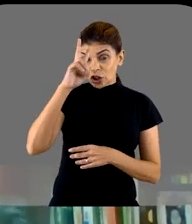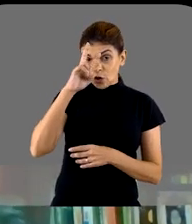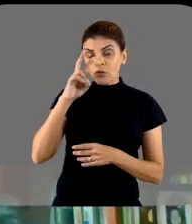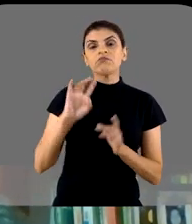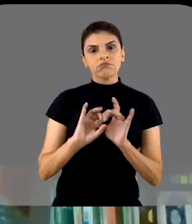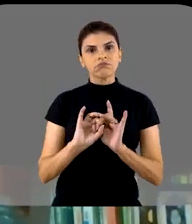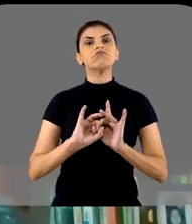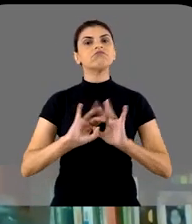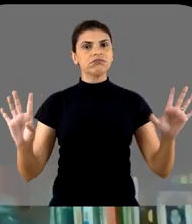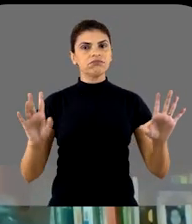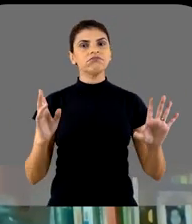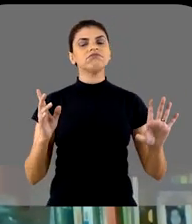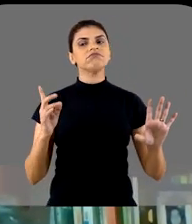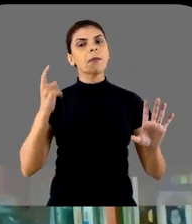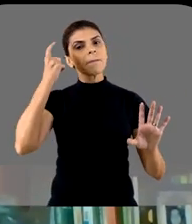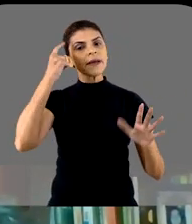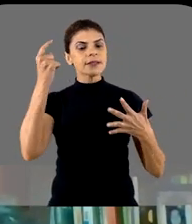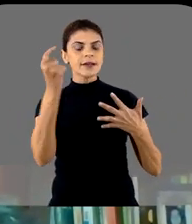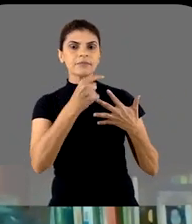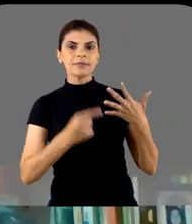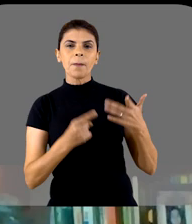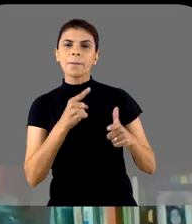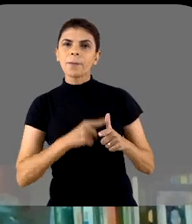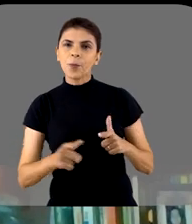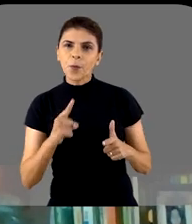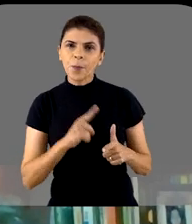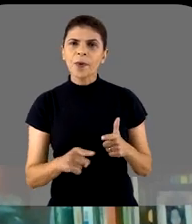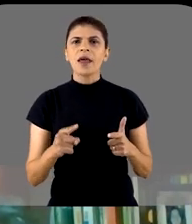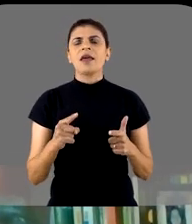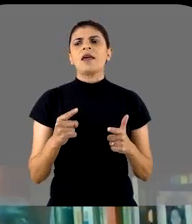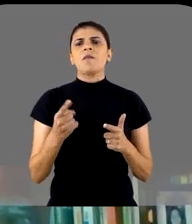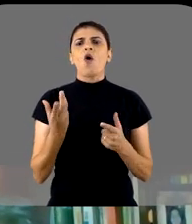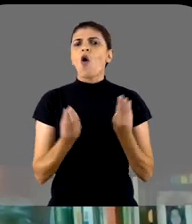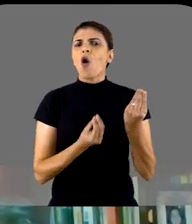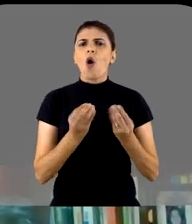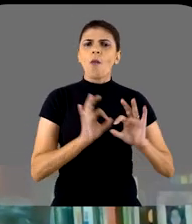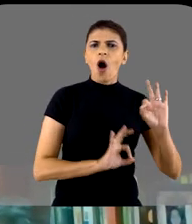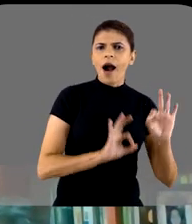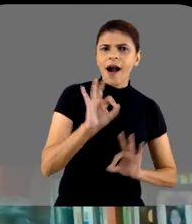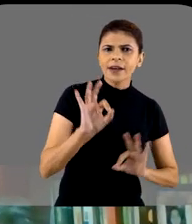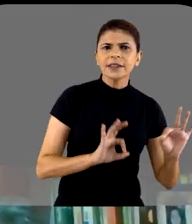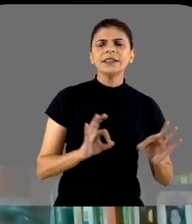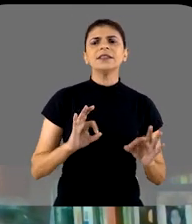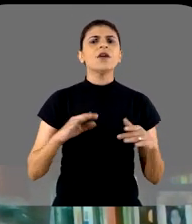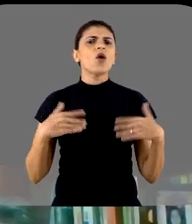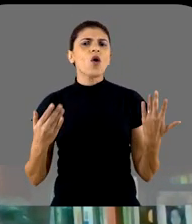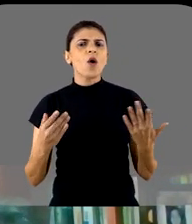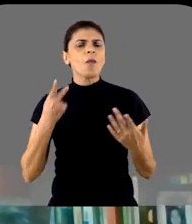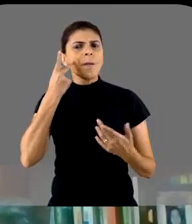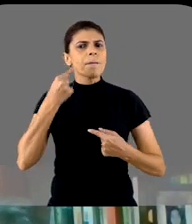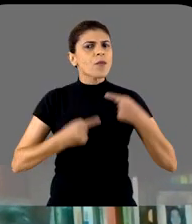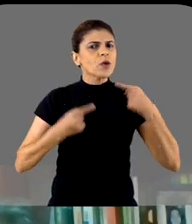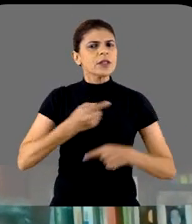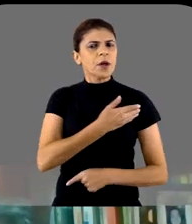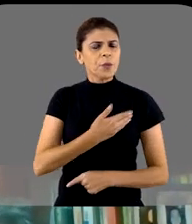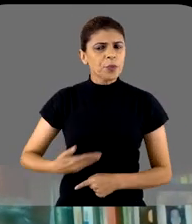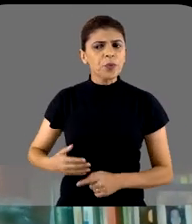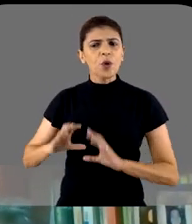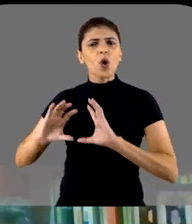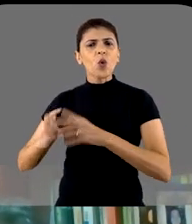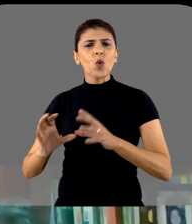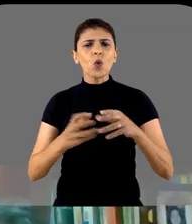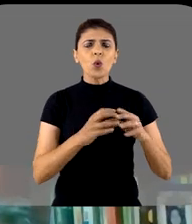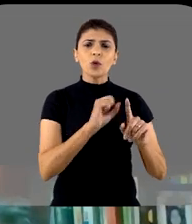permite que a gente pense os nossos problemas, como a saúde se organiza, quais as políticas públicas, quais os grupos sociais